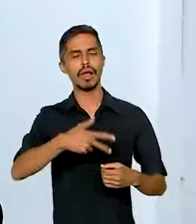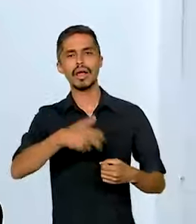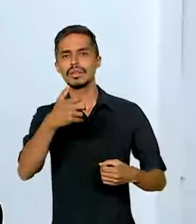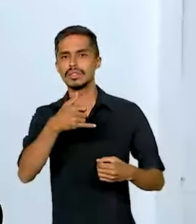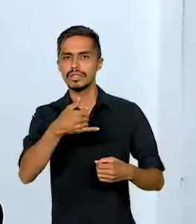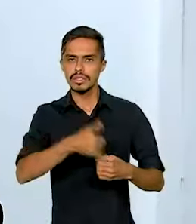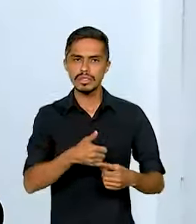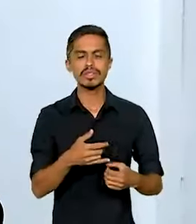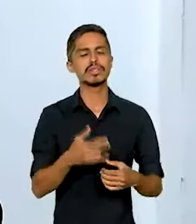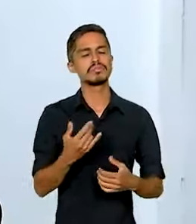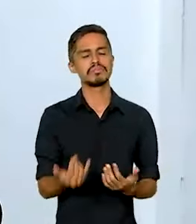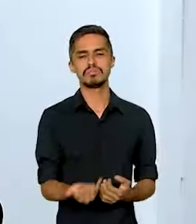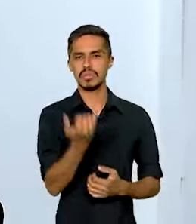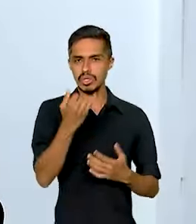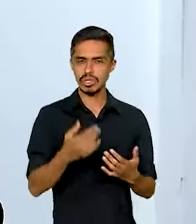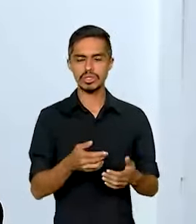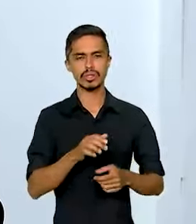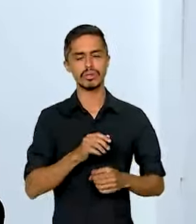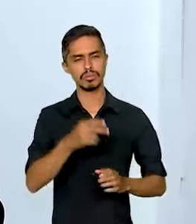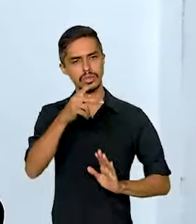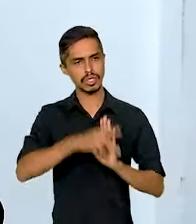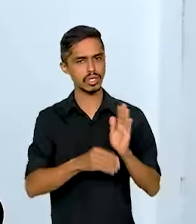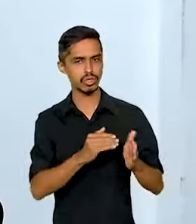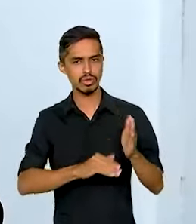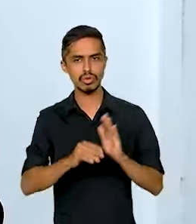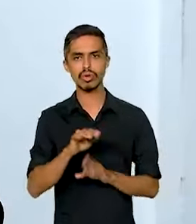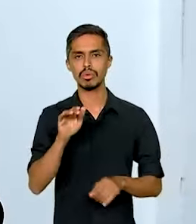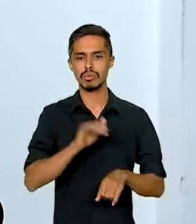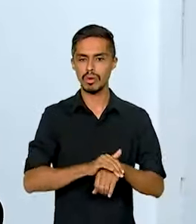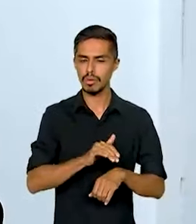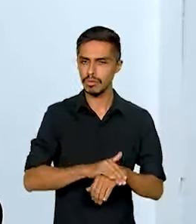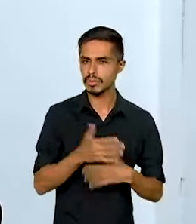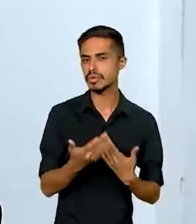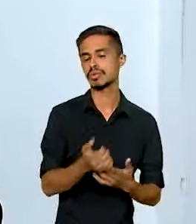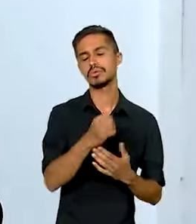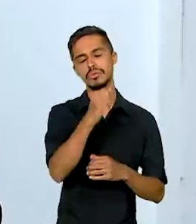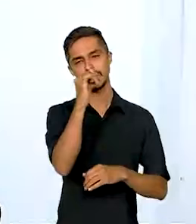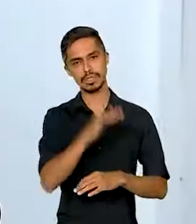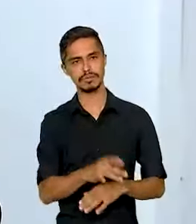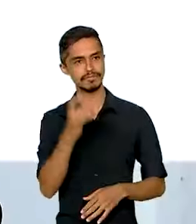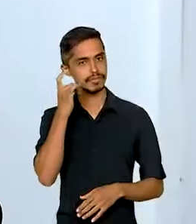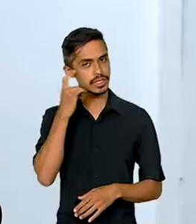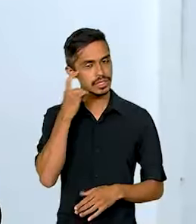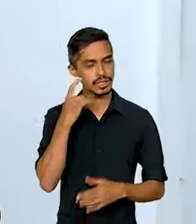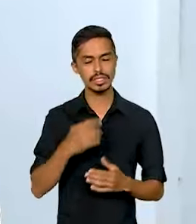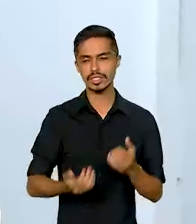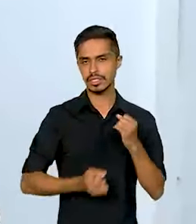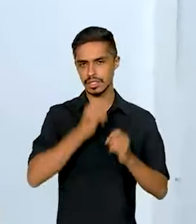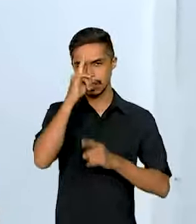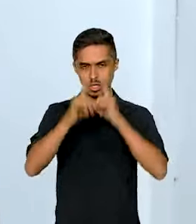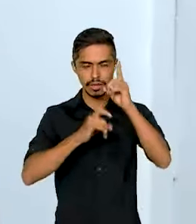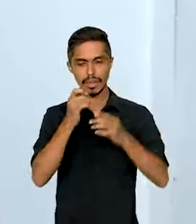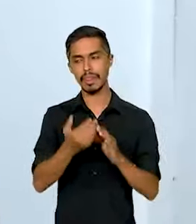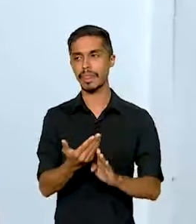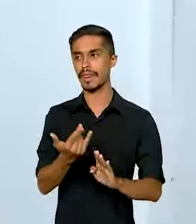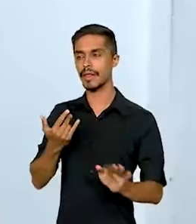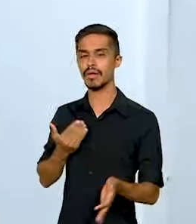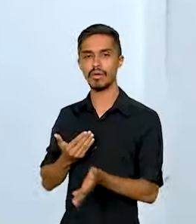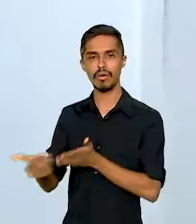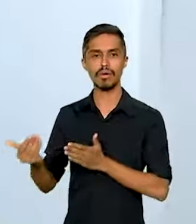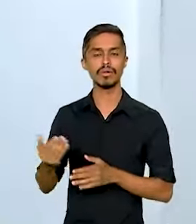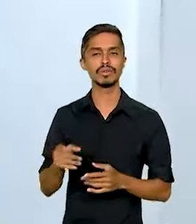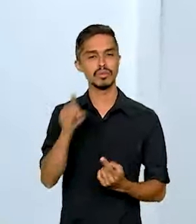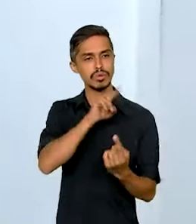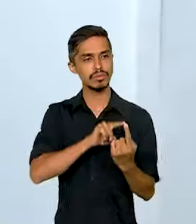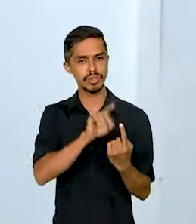todo desenvolvido no Brasil. É uma refinaria que ela foi pensada e desenvolvida desde o seu início, com o